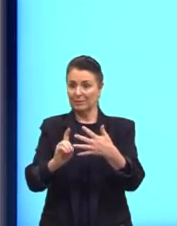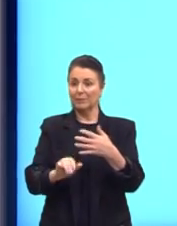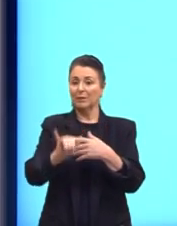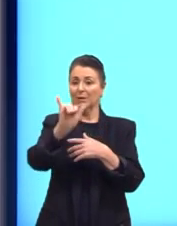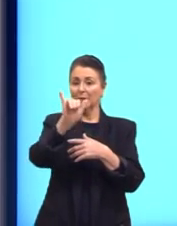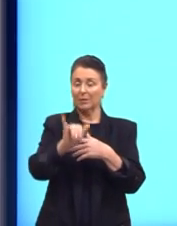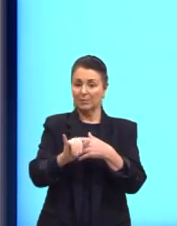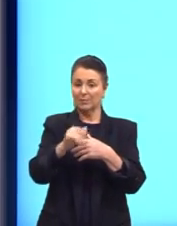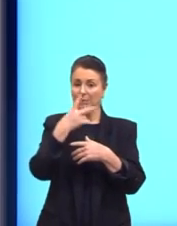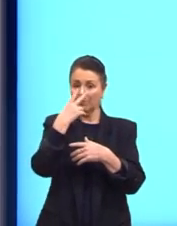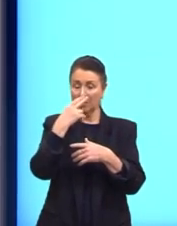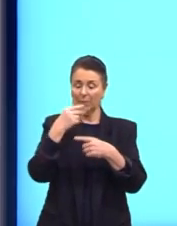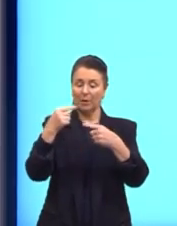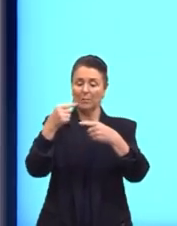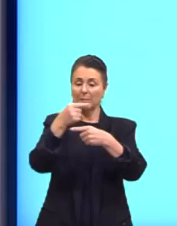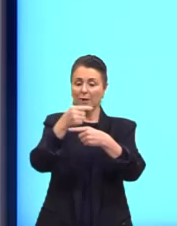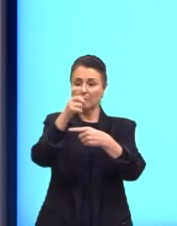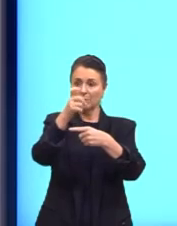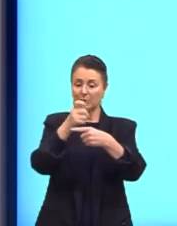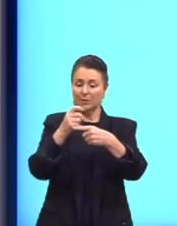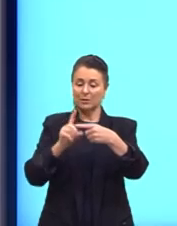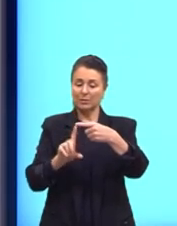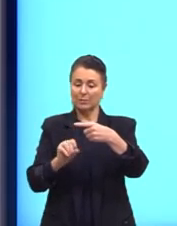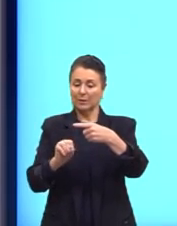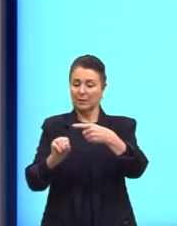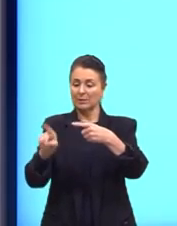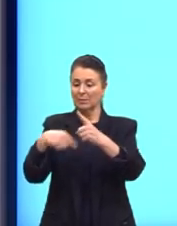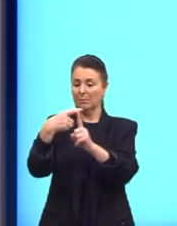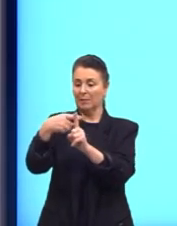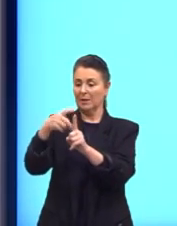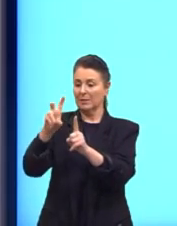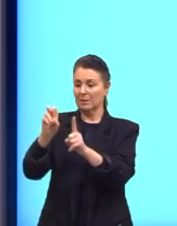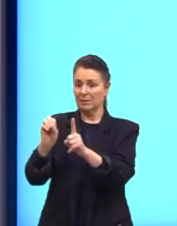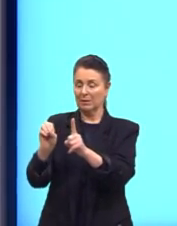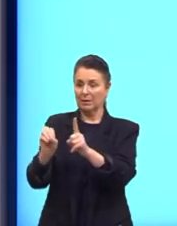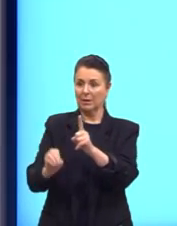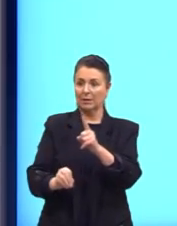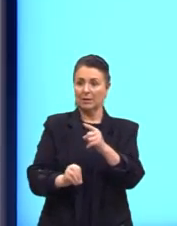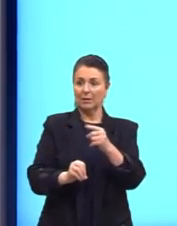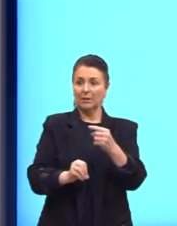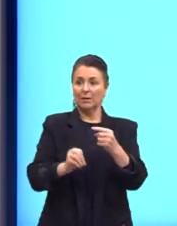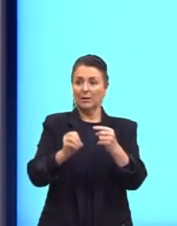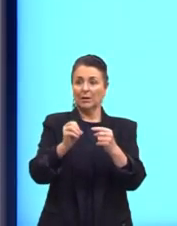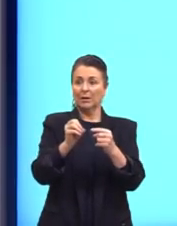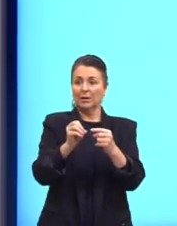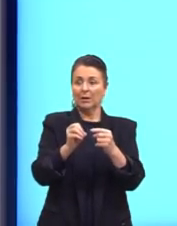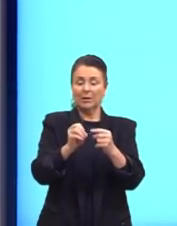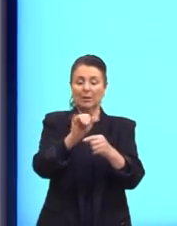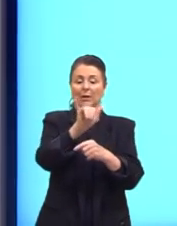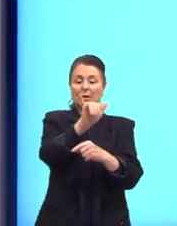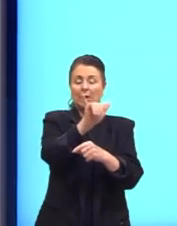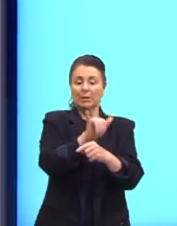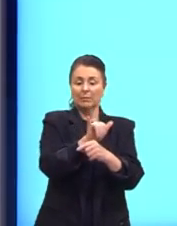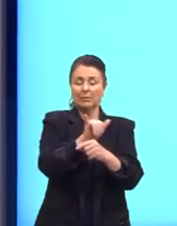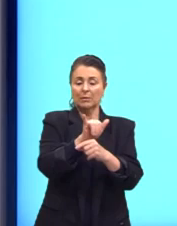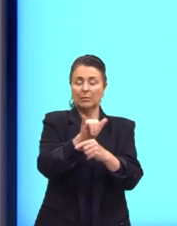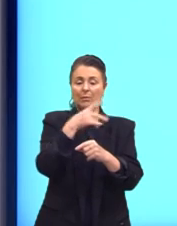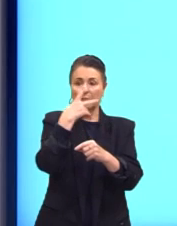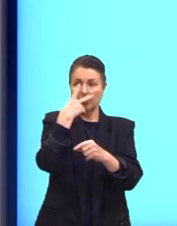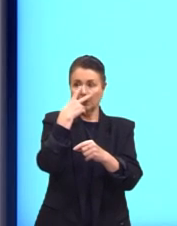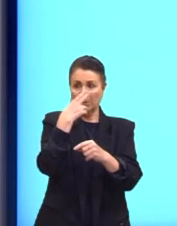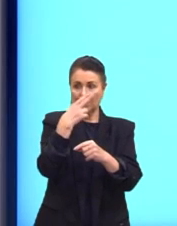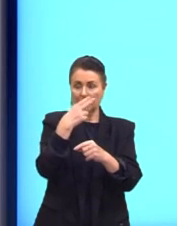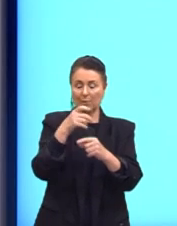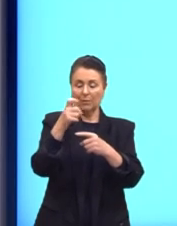a menos X sobre 10 mais 50 e D igual Y igual a X